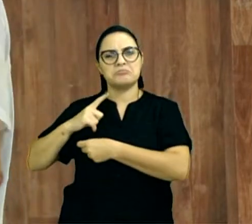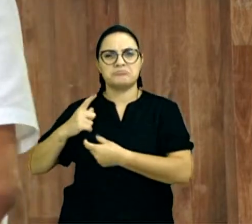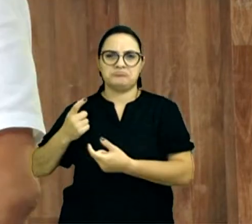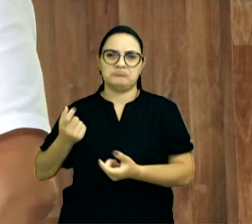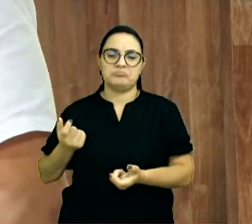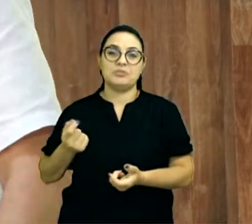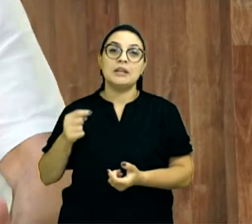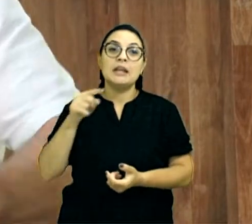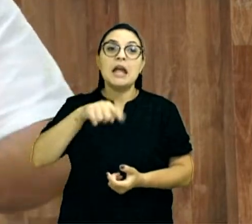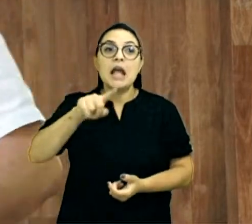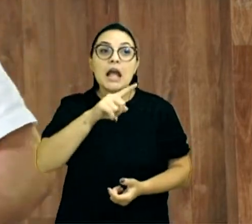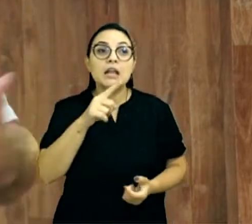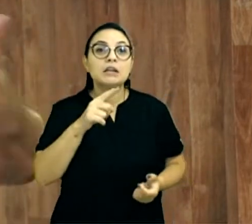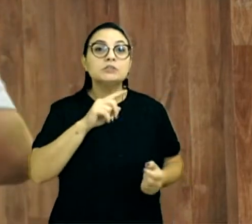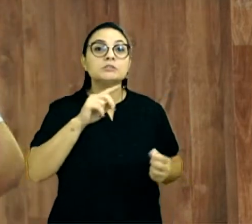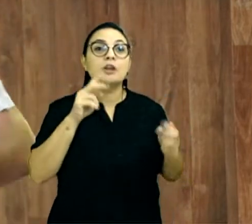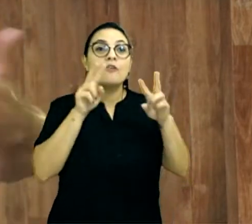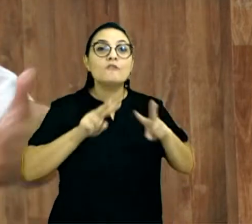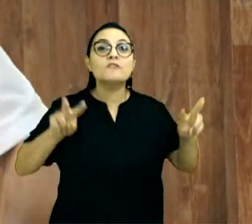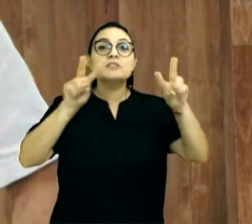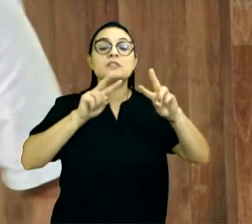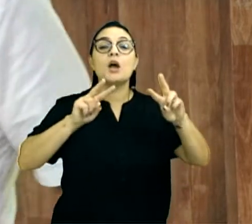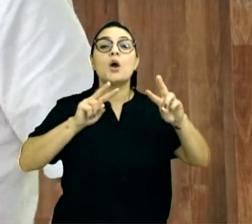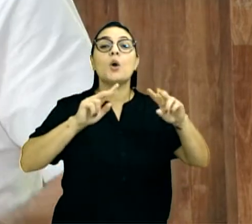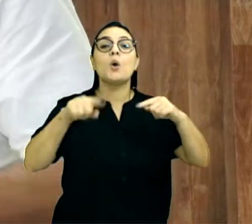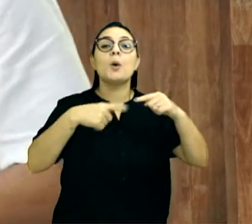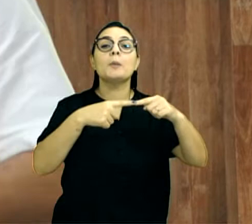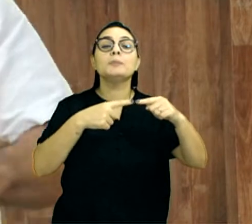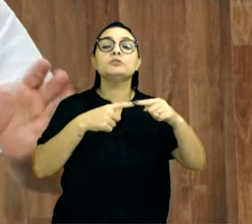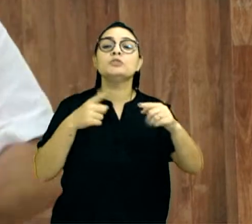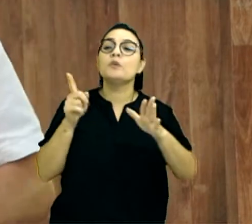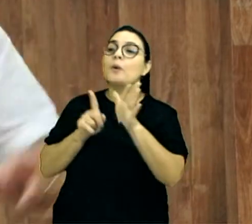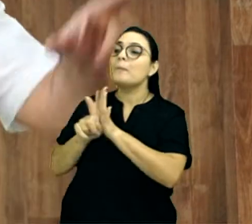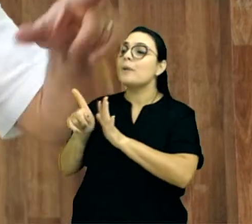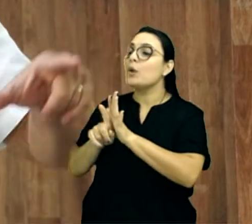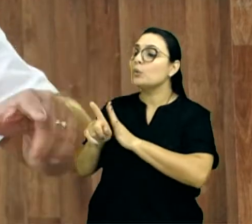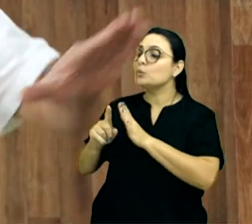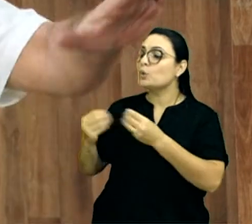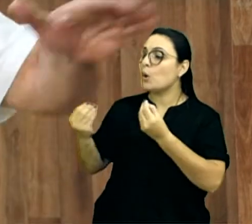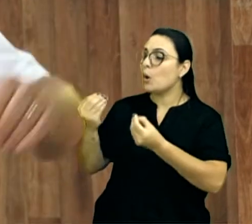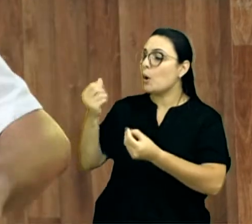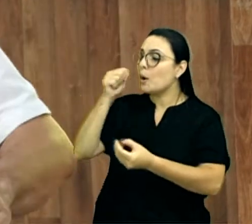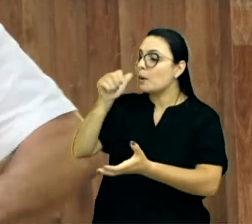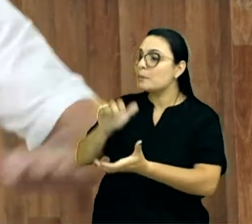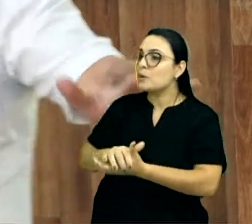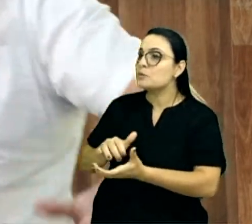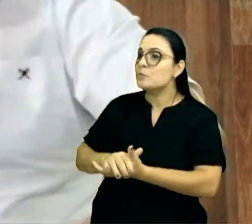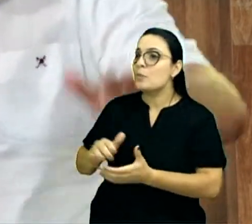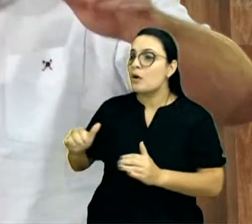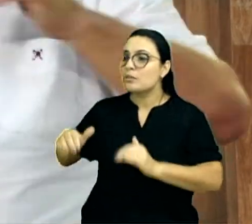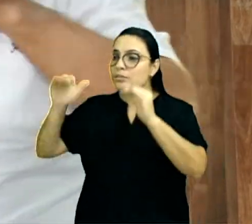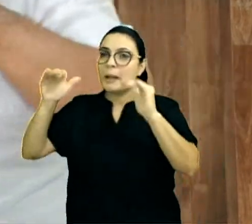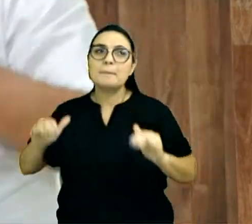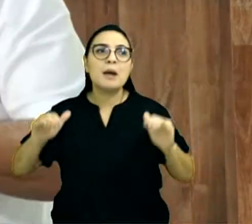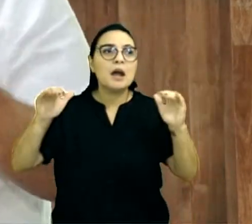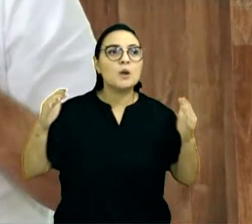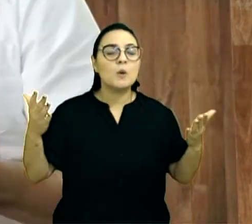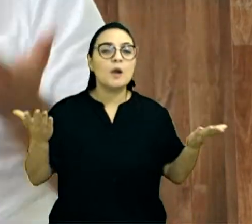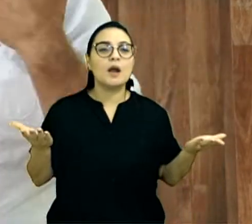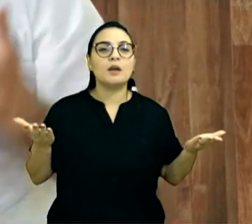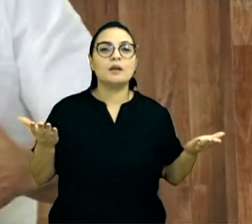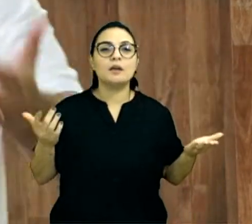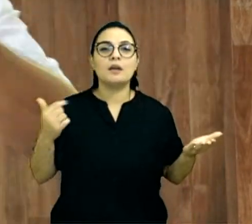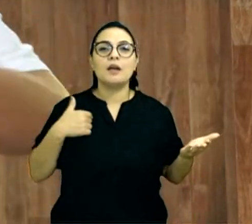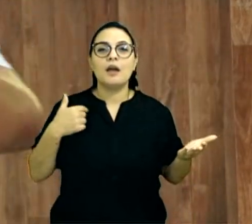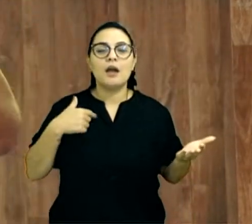abençoar, e aí o camarada foi perguntando, como é que é a sua esposa, e passava alguém, daquele tamanho, é mais ou menos, e os teus filhos, é assim, mas eu fui